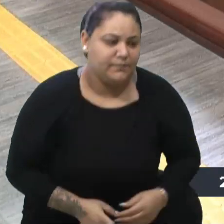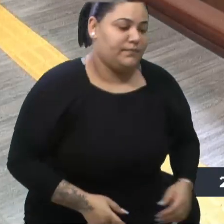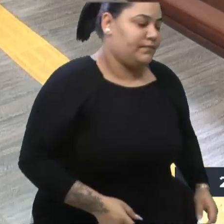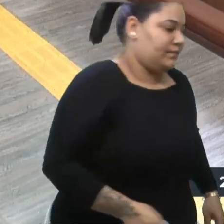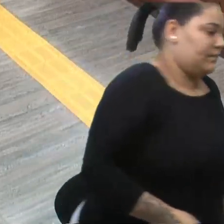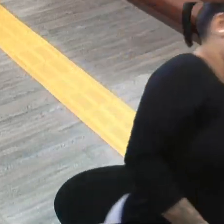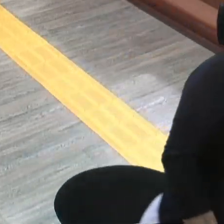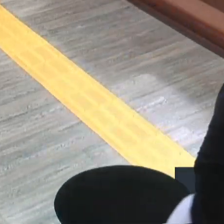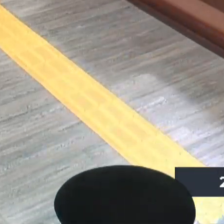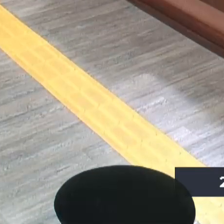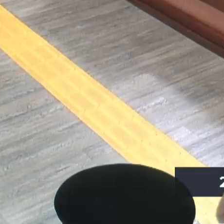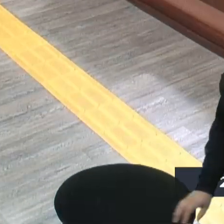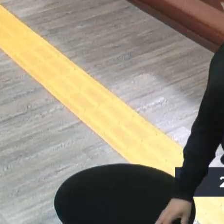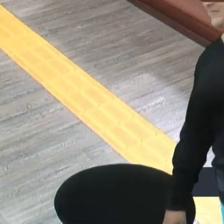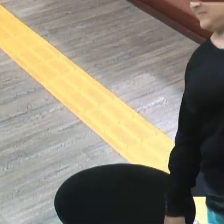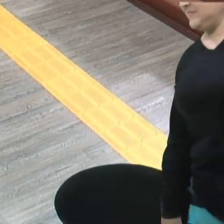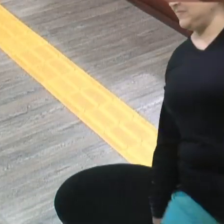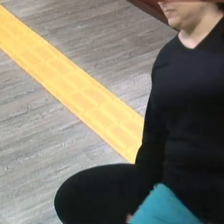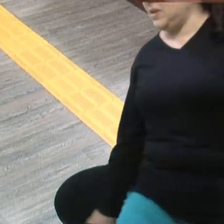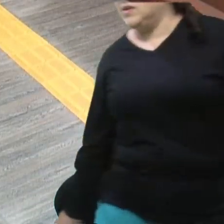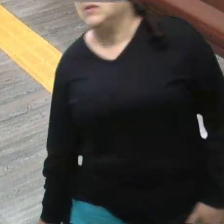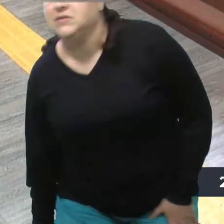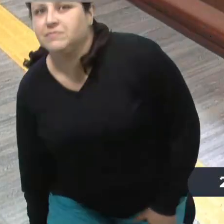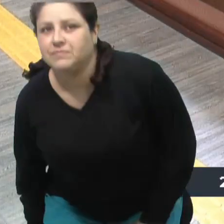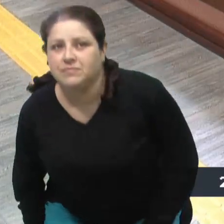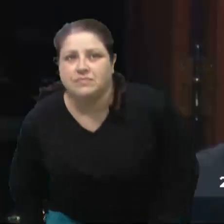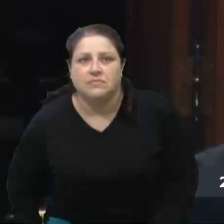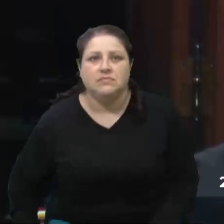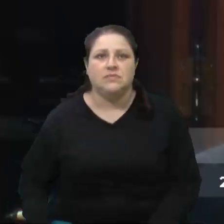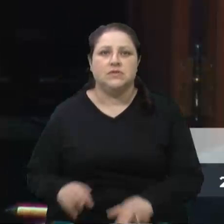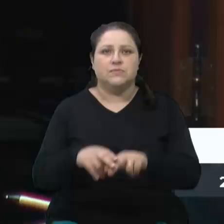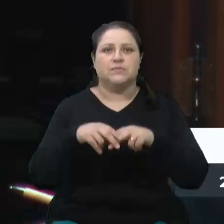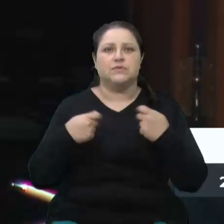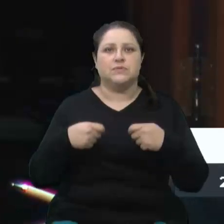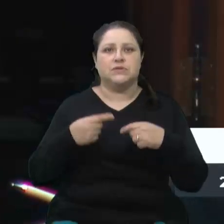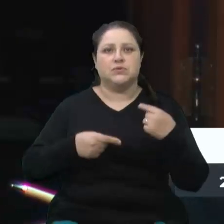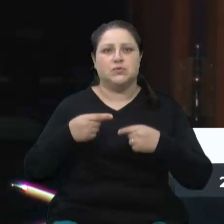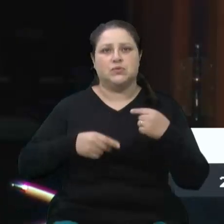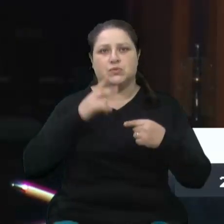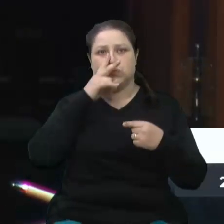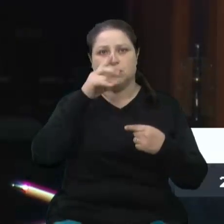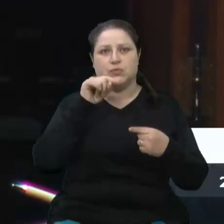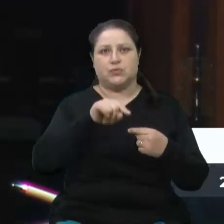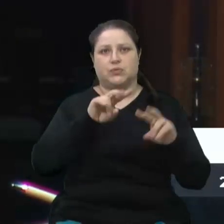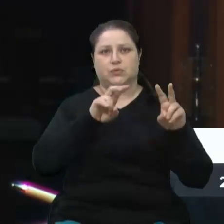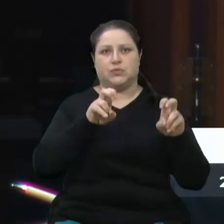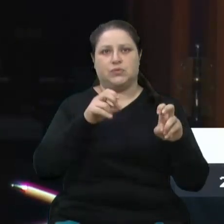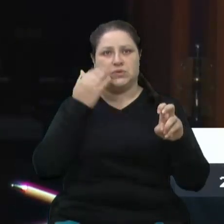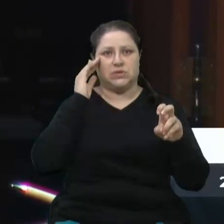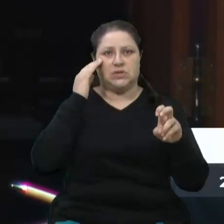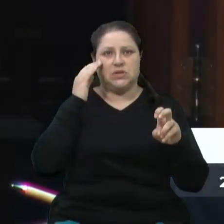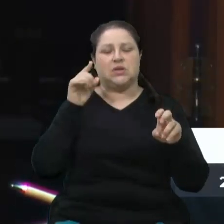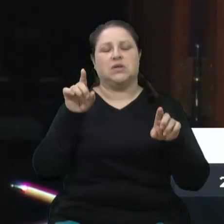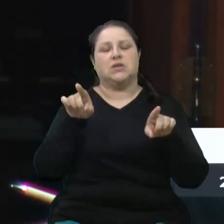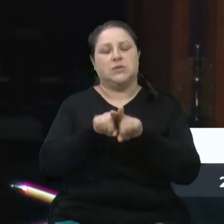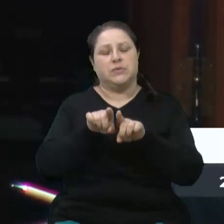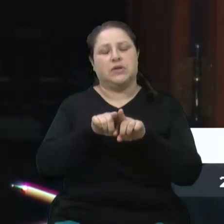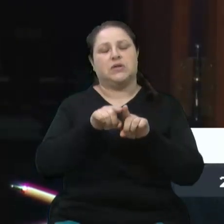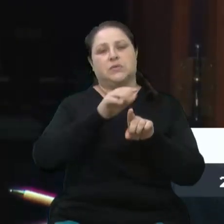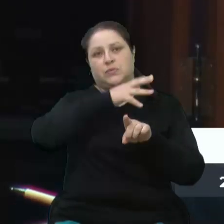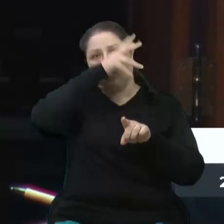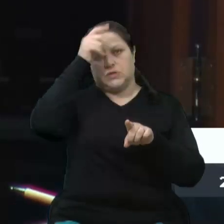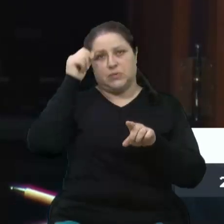precisa discutir isso amplamente, e entender também, de uma certa forma, que os municípios podem ter, vereador Rafael, uma contrapartida.